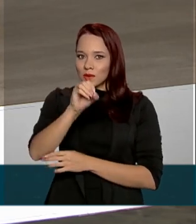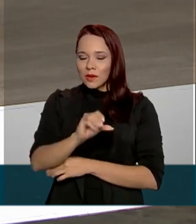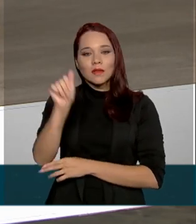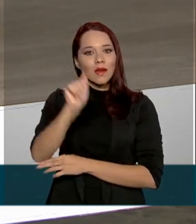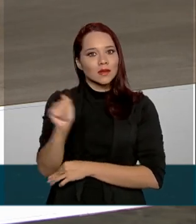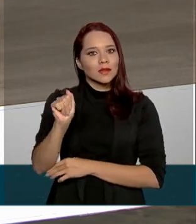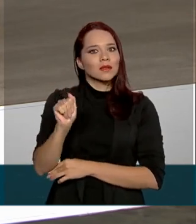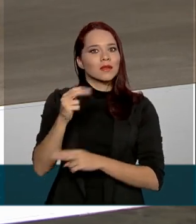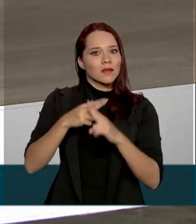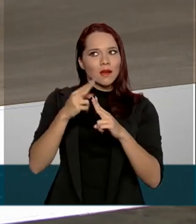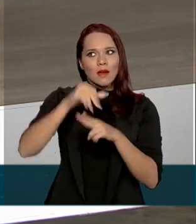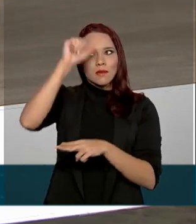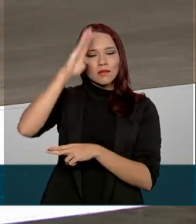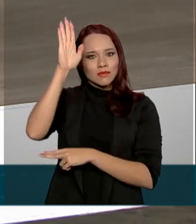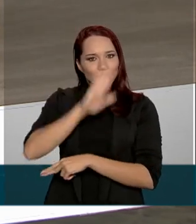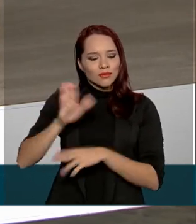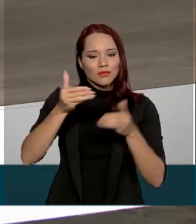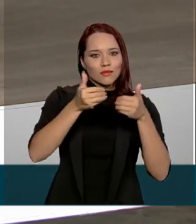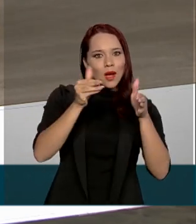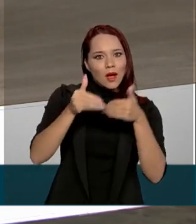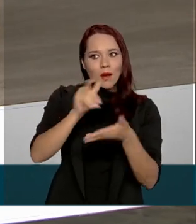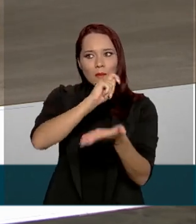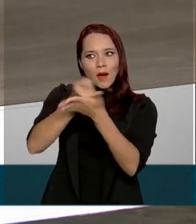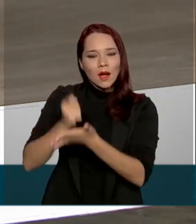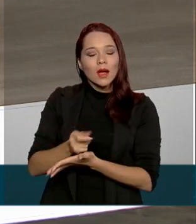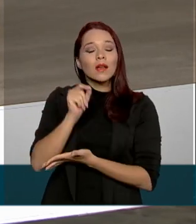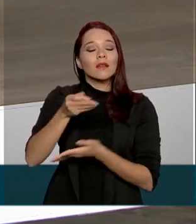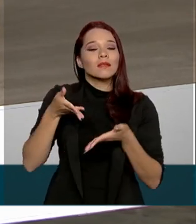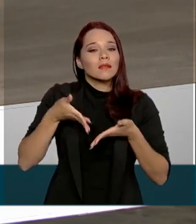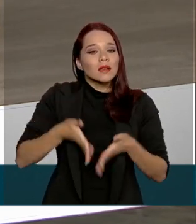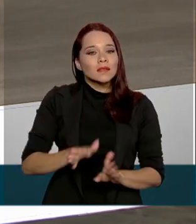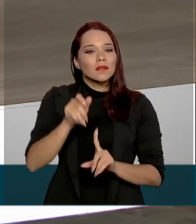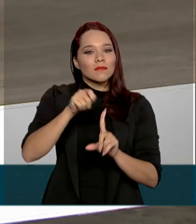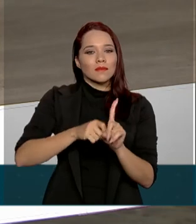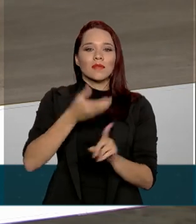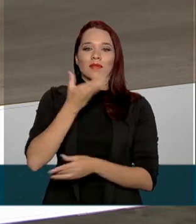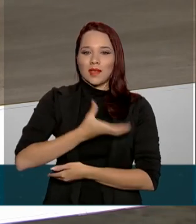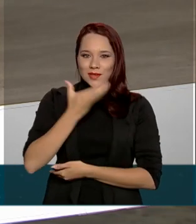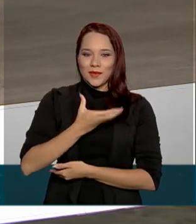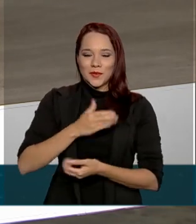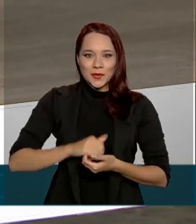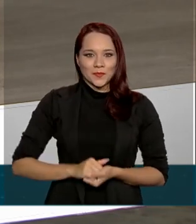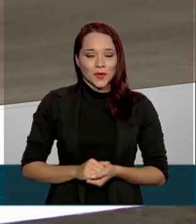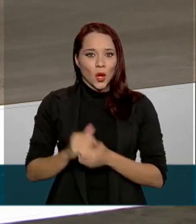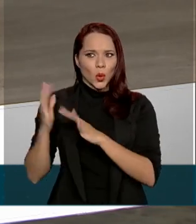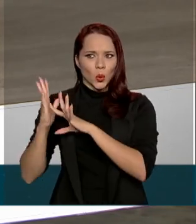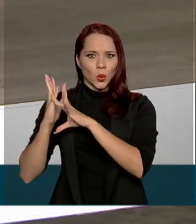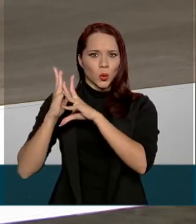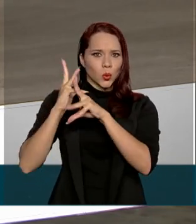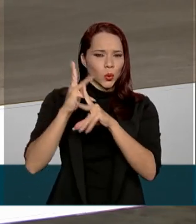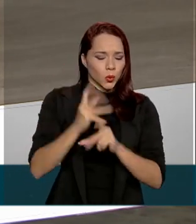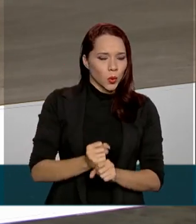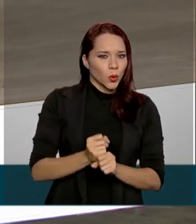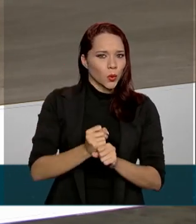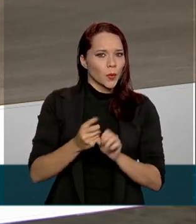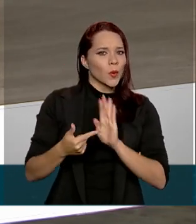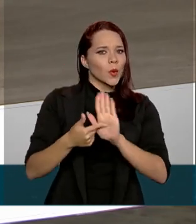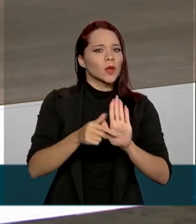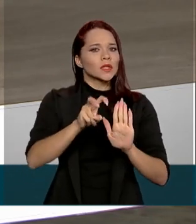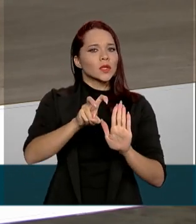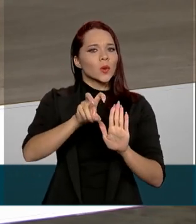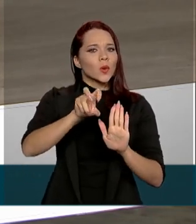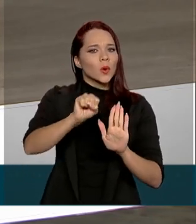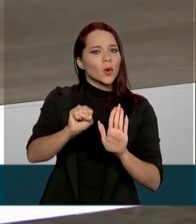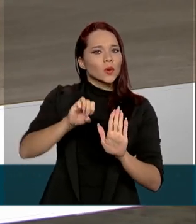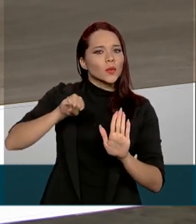em todo o país vão abrir para pagar quem nasceu em dezembro. O último balanço mostra que 58 milhões